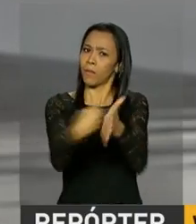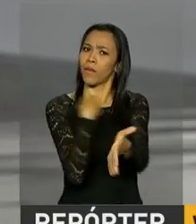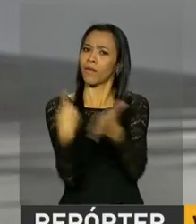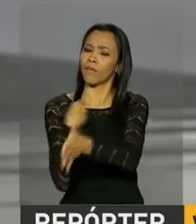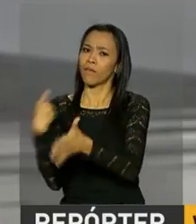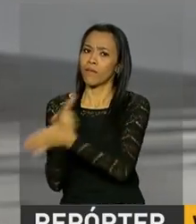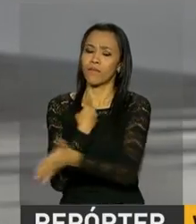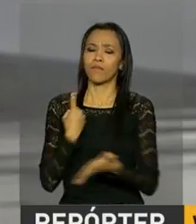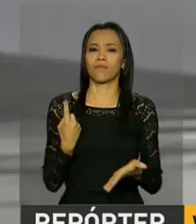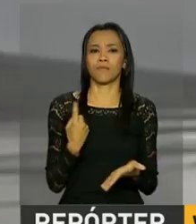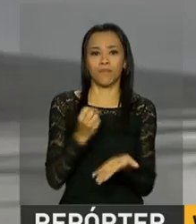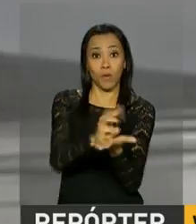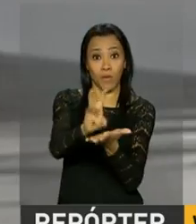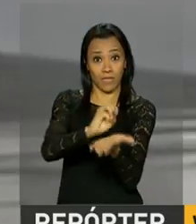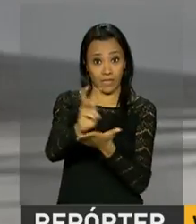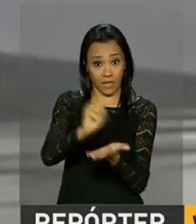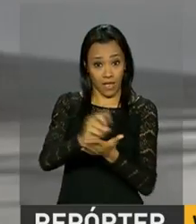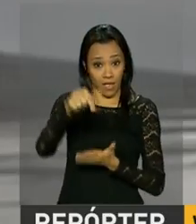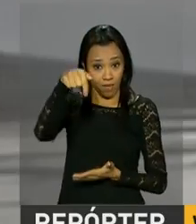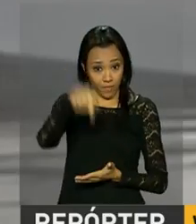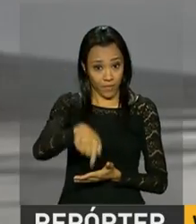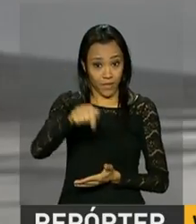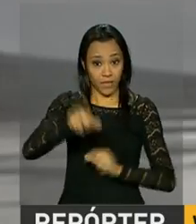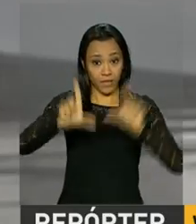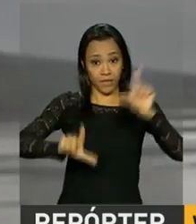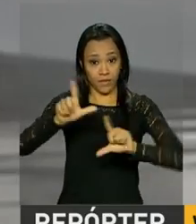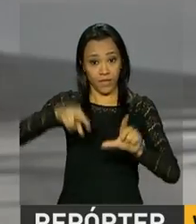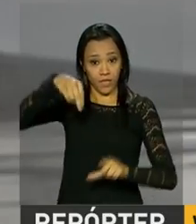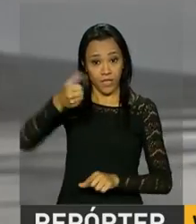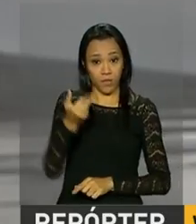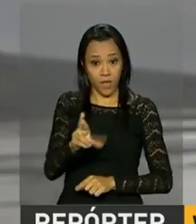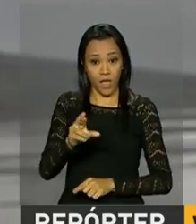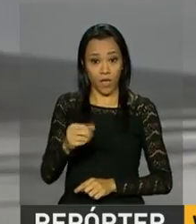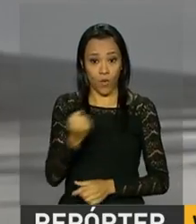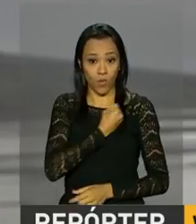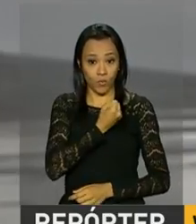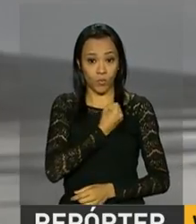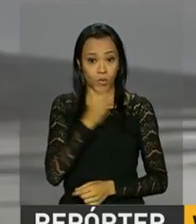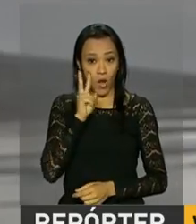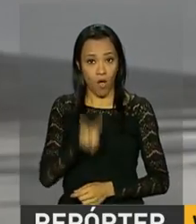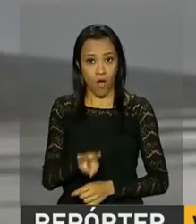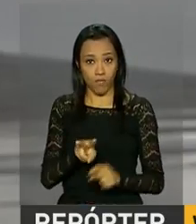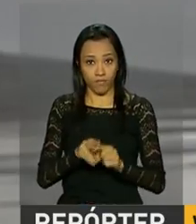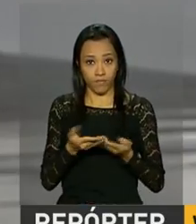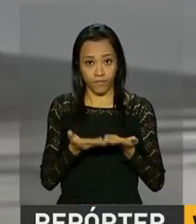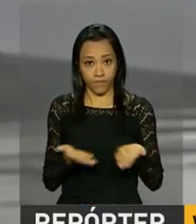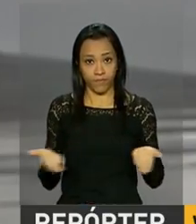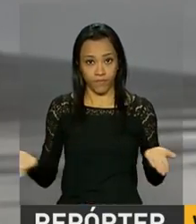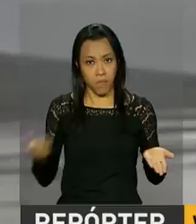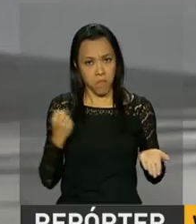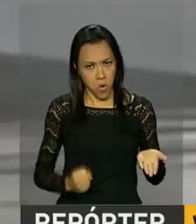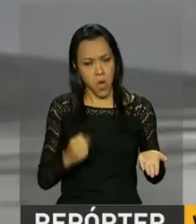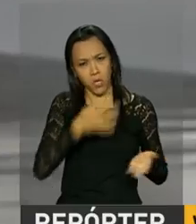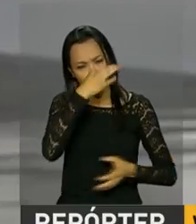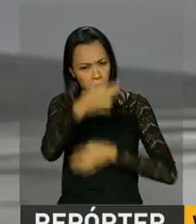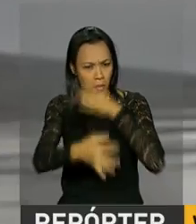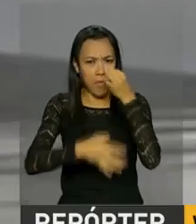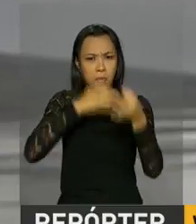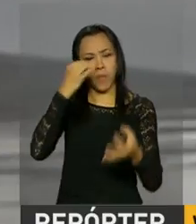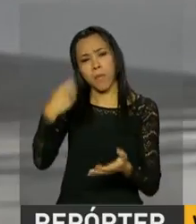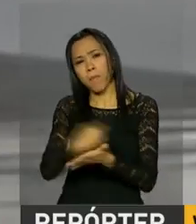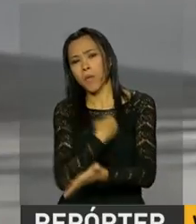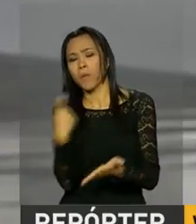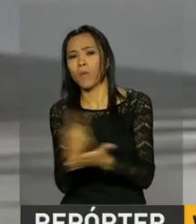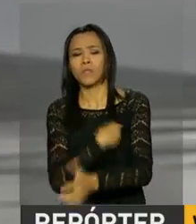da NBR, que, com o seguinte número, o telespectador vai poder participar enviando